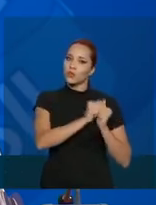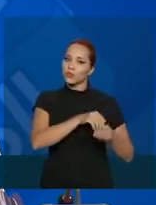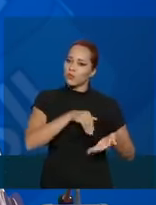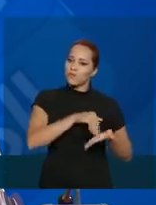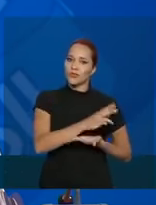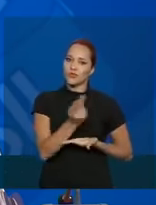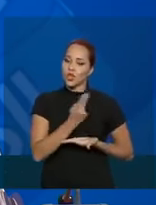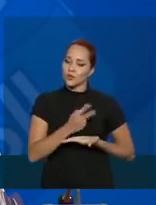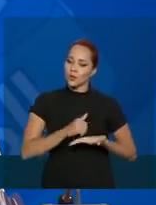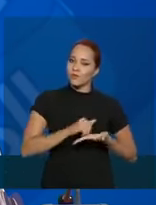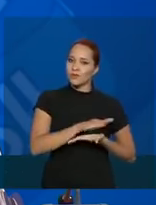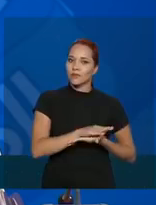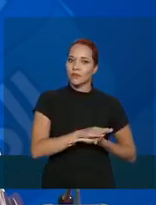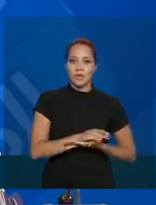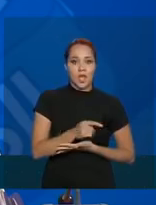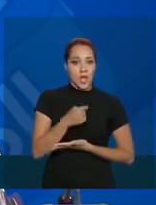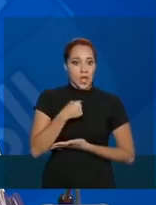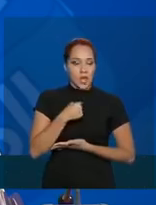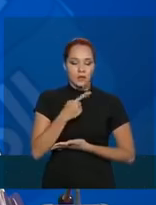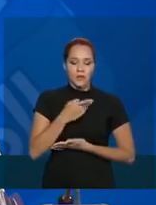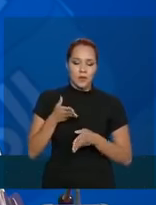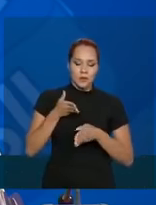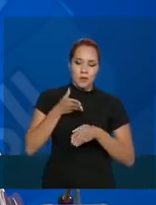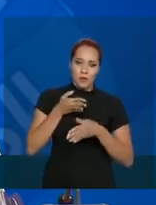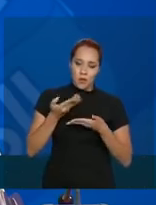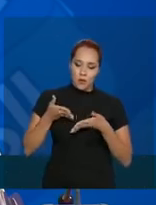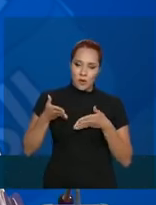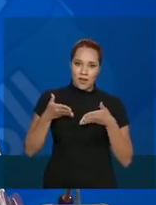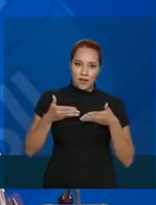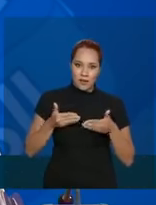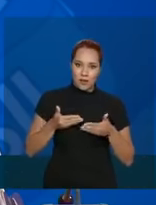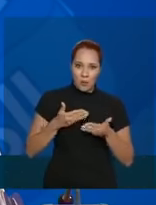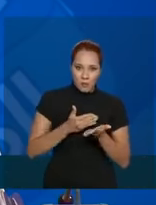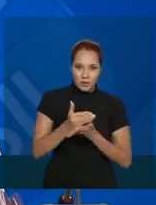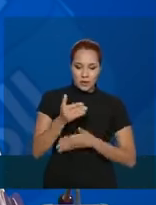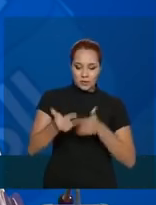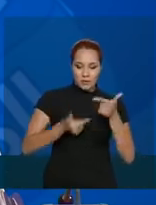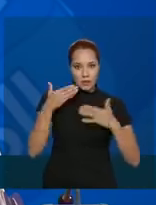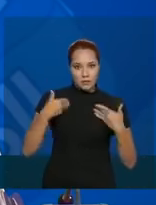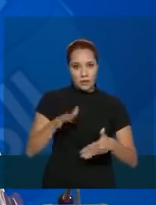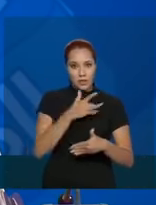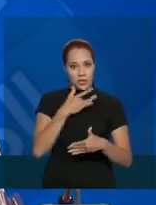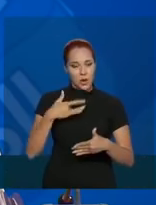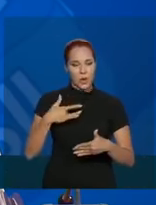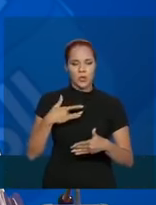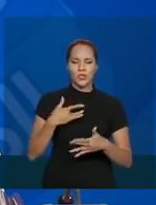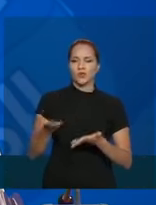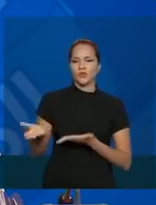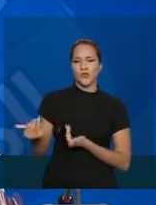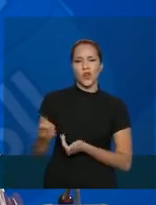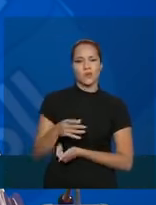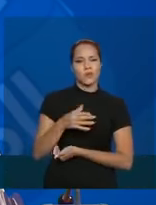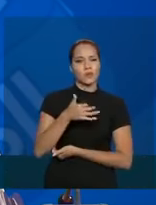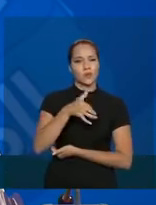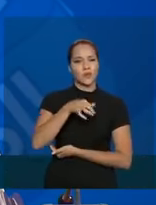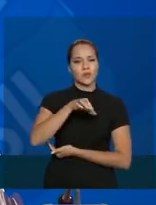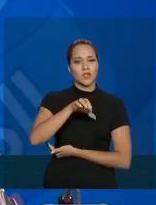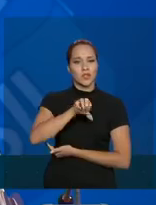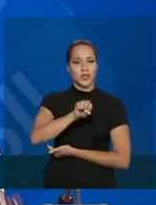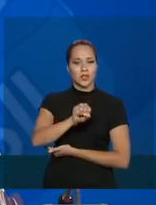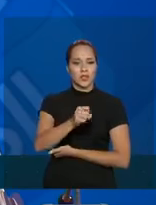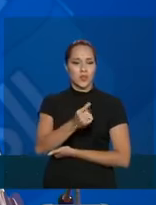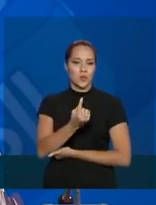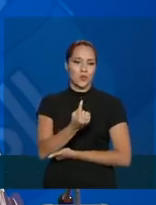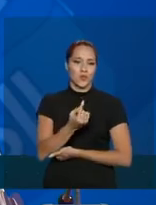Eu não vou jogar, eu entrei no Ministério da Saúde muito jovem, eu entrei no Ministério da Saúde em 1981, o ano que